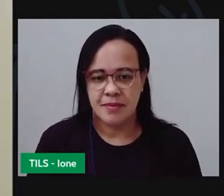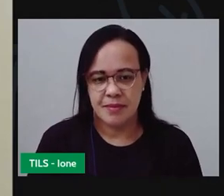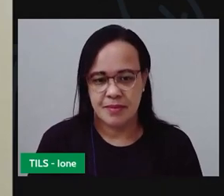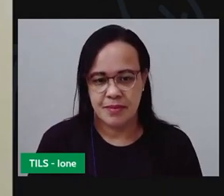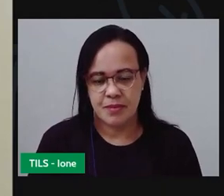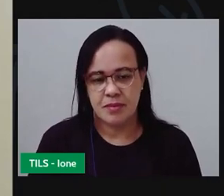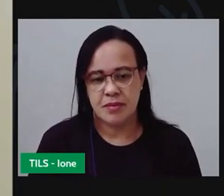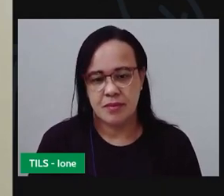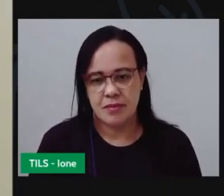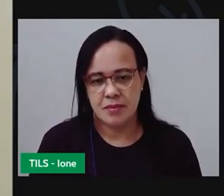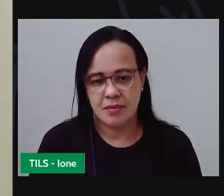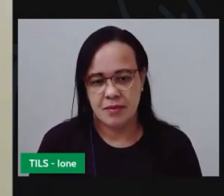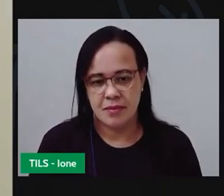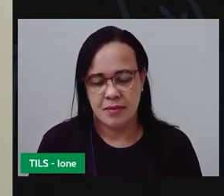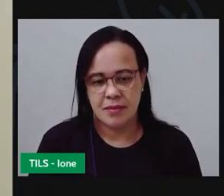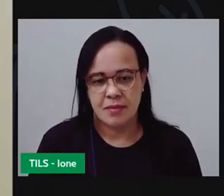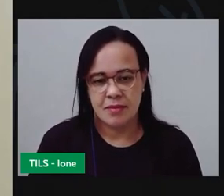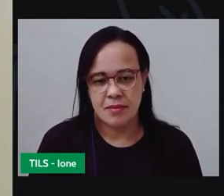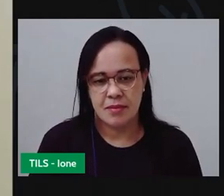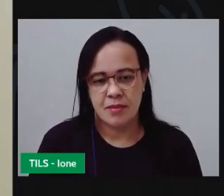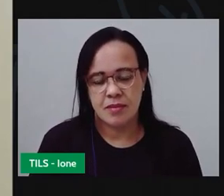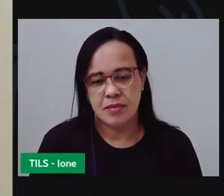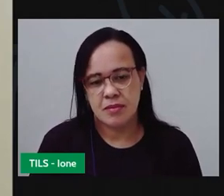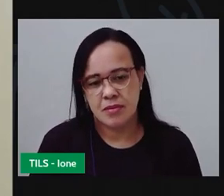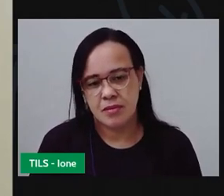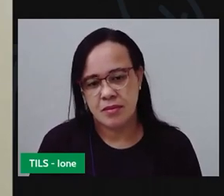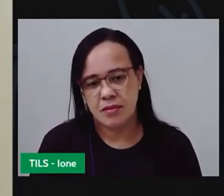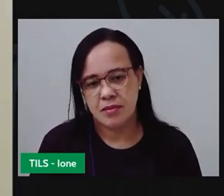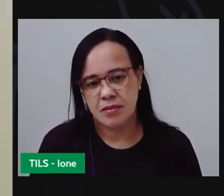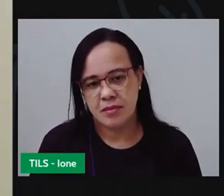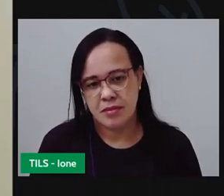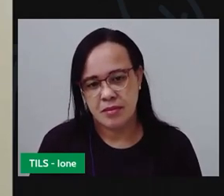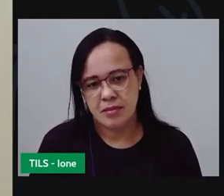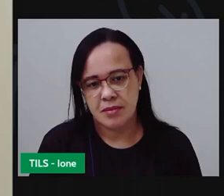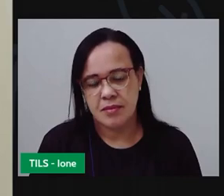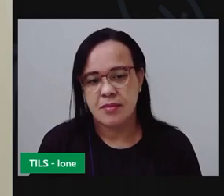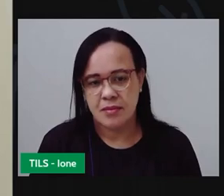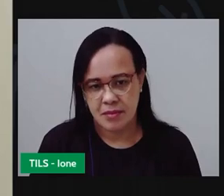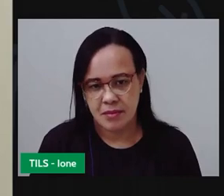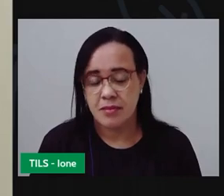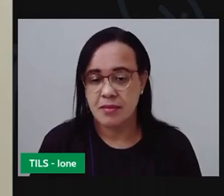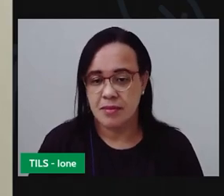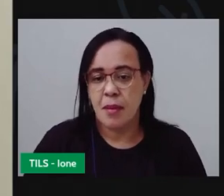vou passar essa tira aqui ó